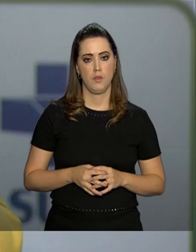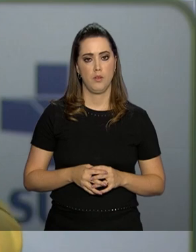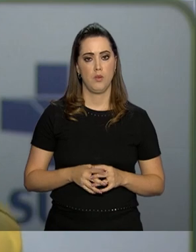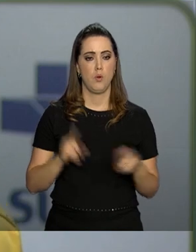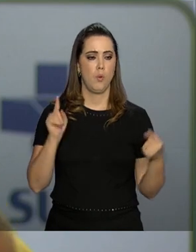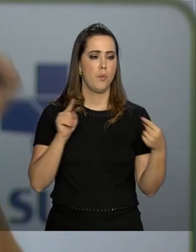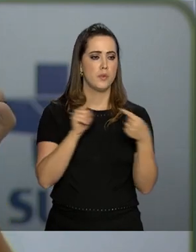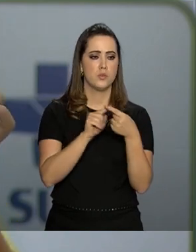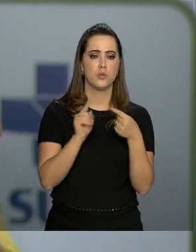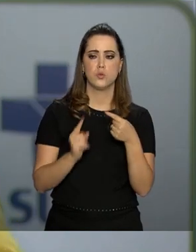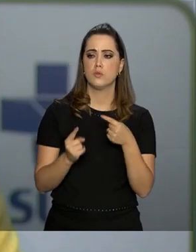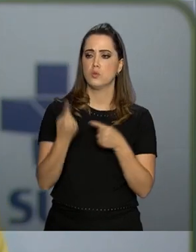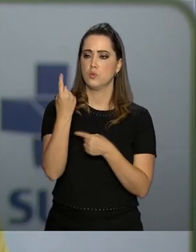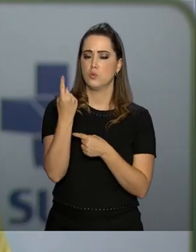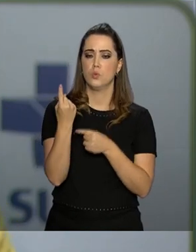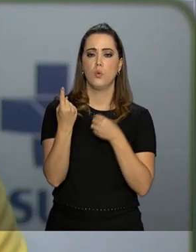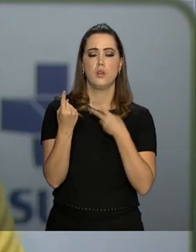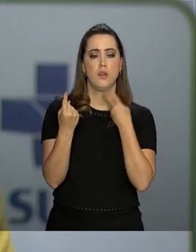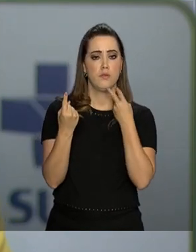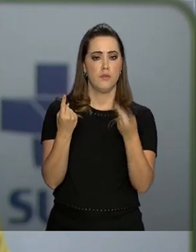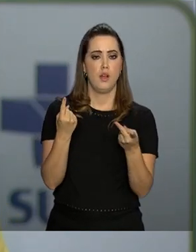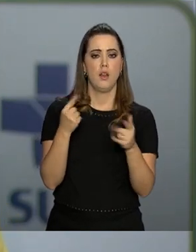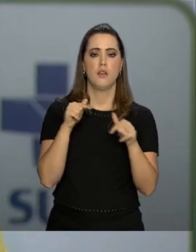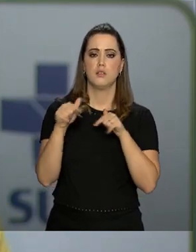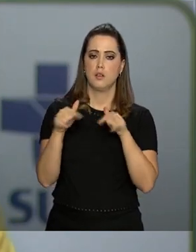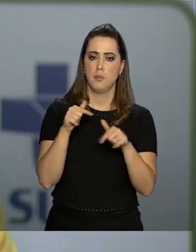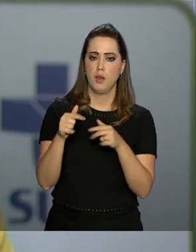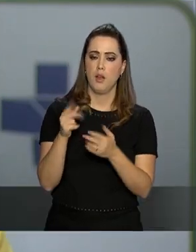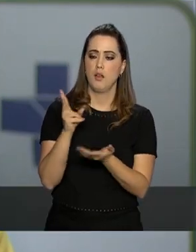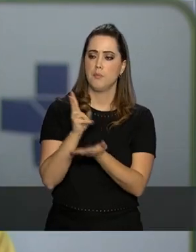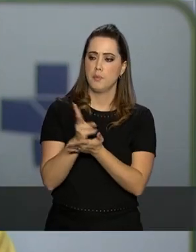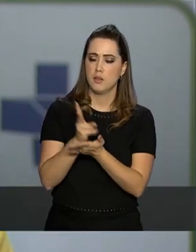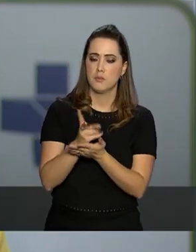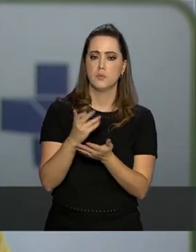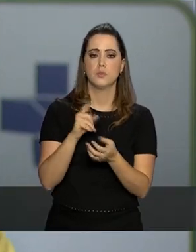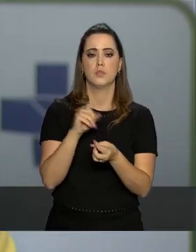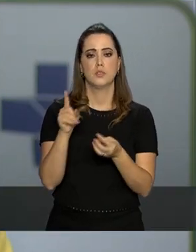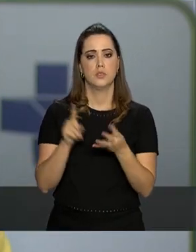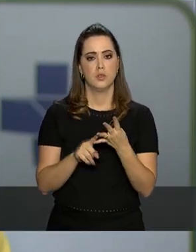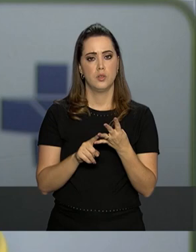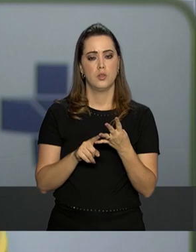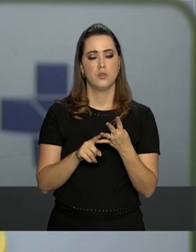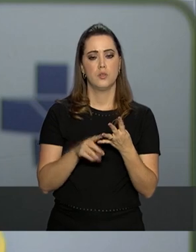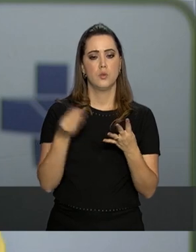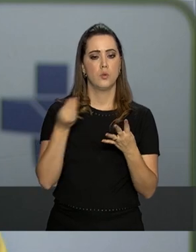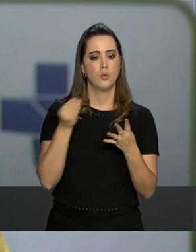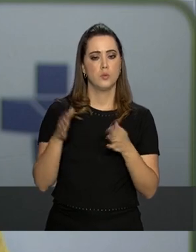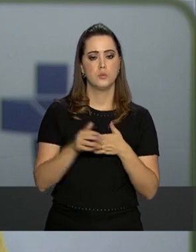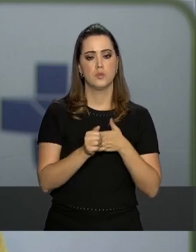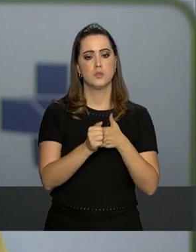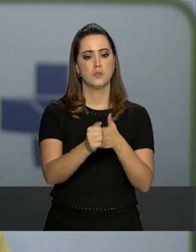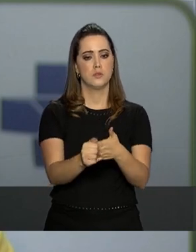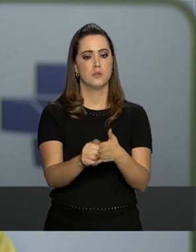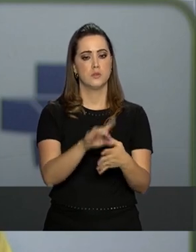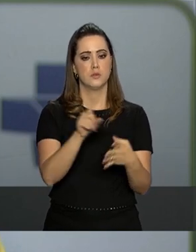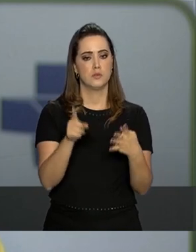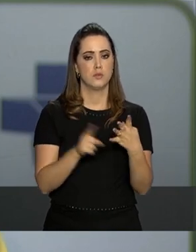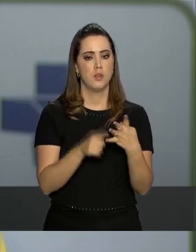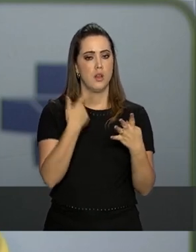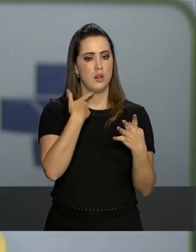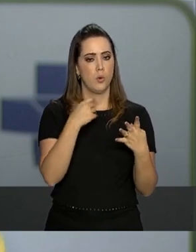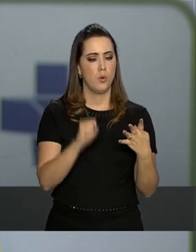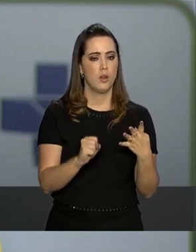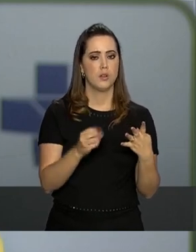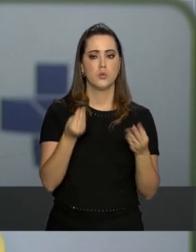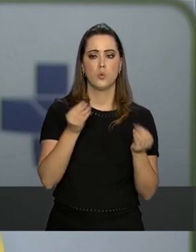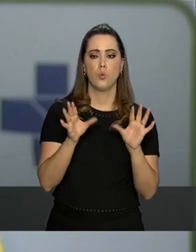uniformizar as ações, o discurso, a forma como vai ser conduzida, a linguagem,